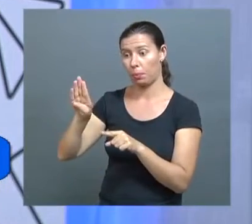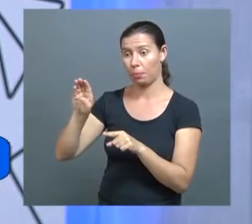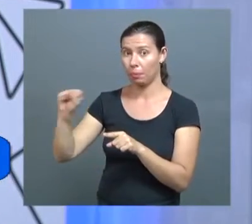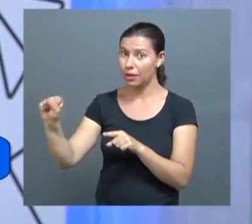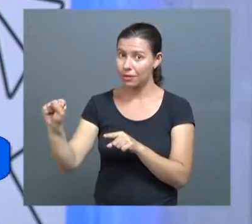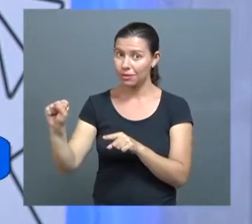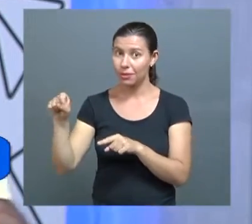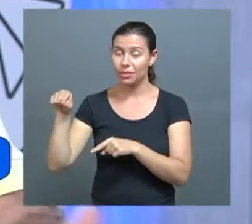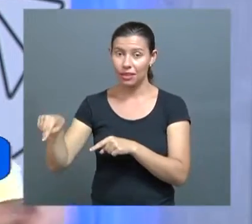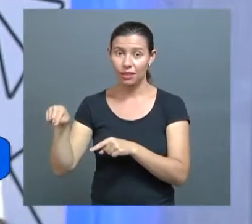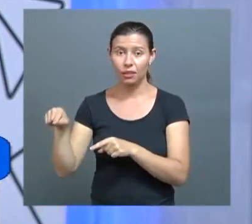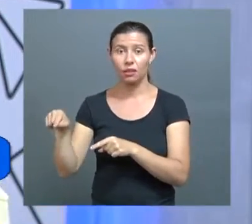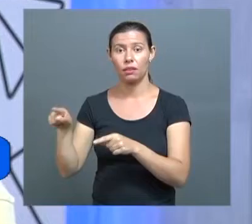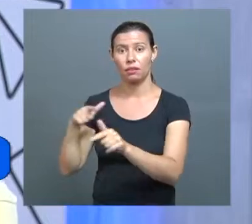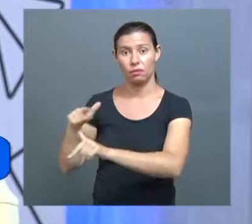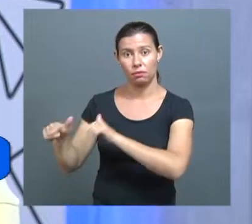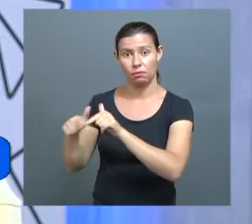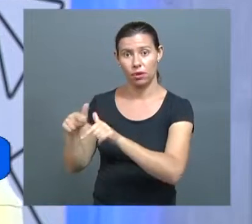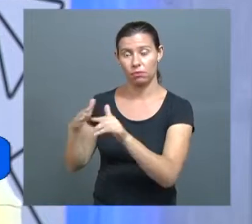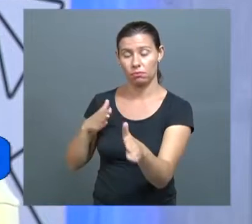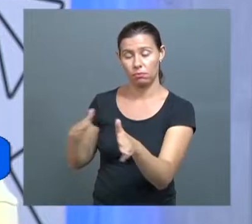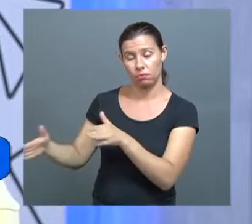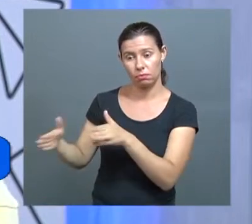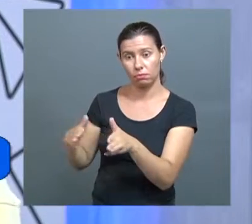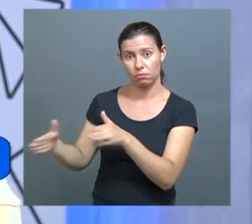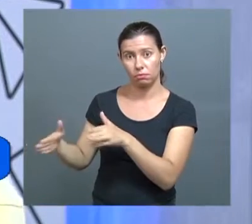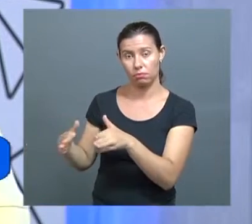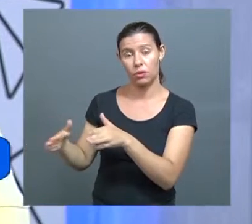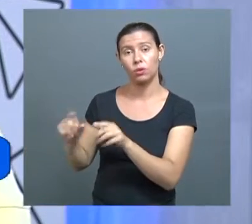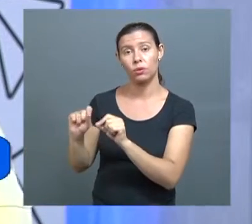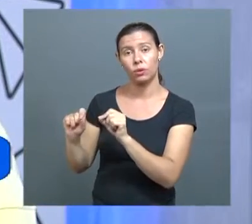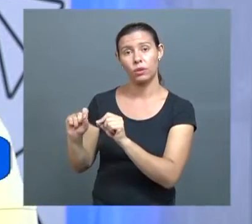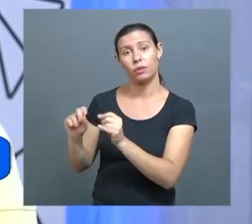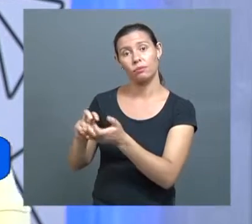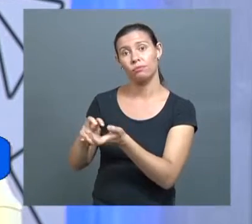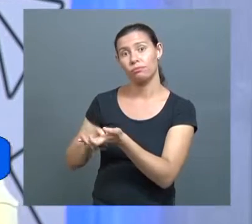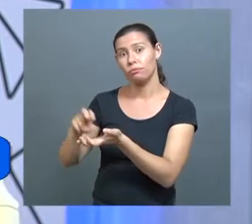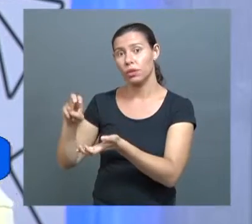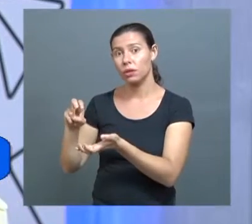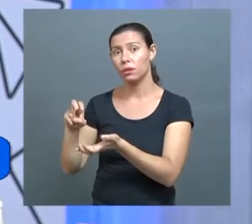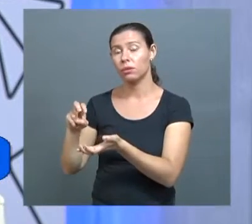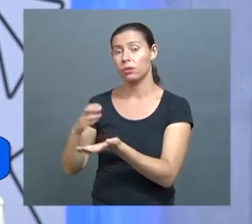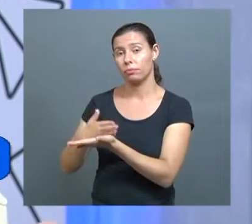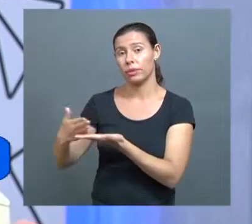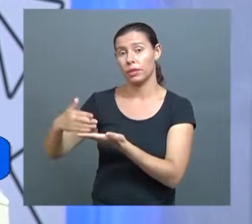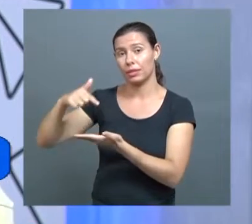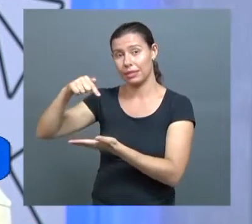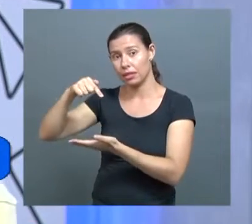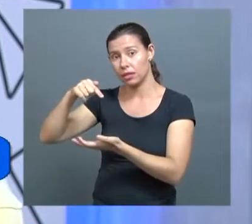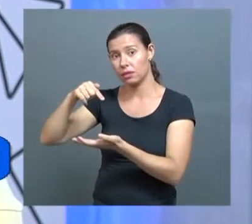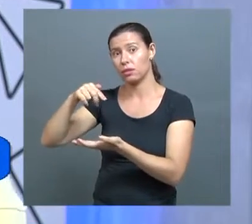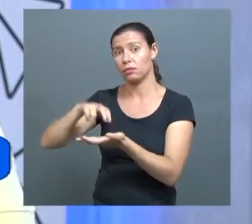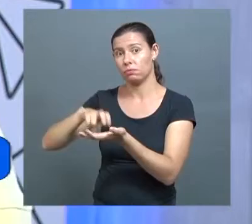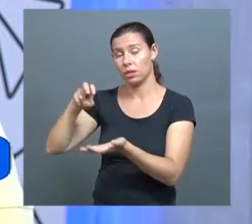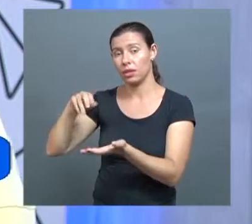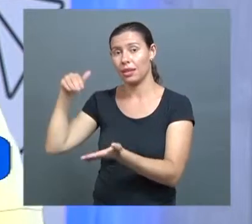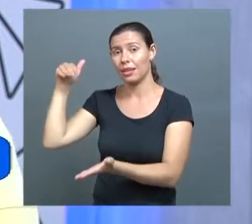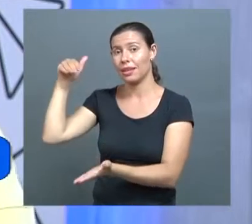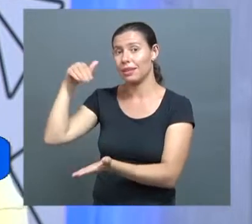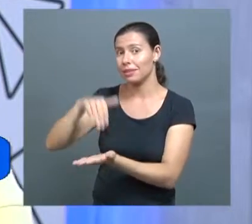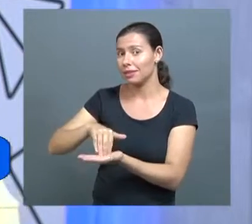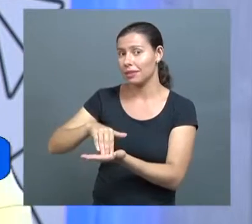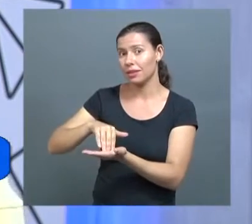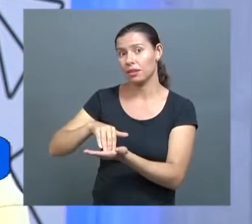no período dia. Sete horas da manhã, seis horas da tarde, sete horas da tarde, eu não sei